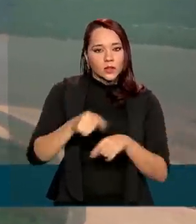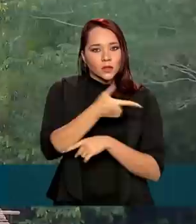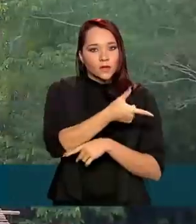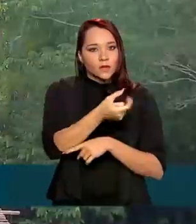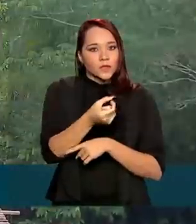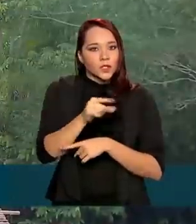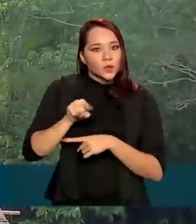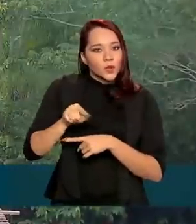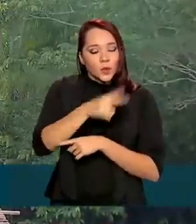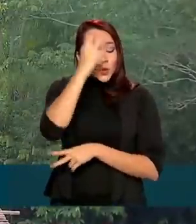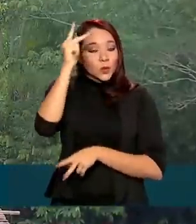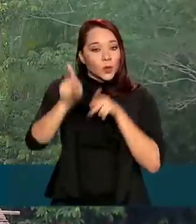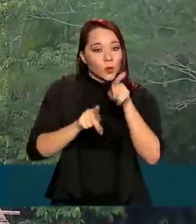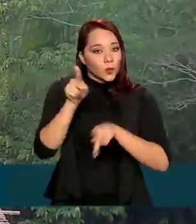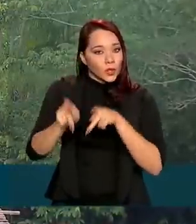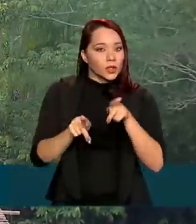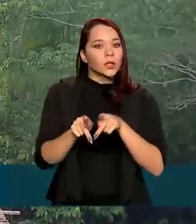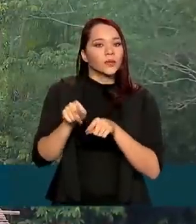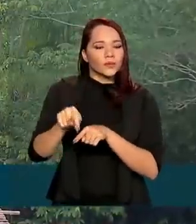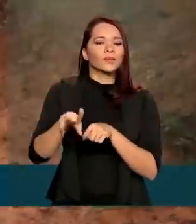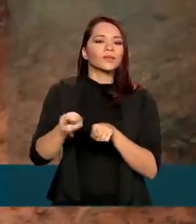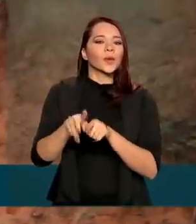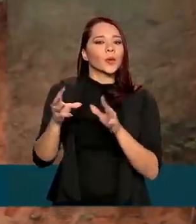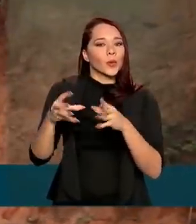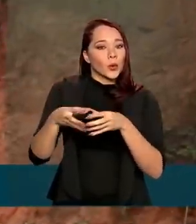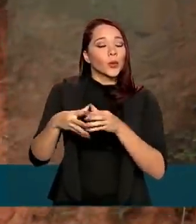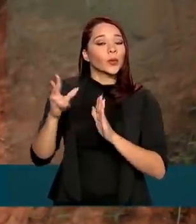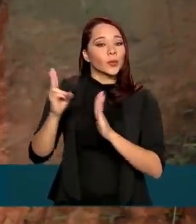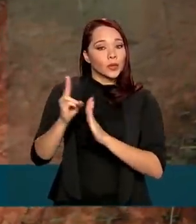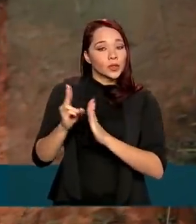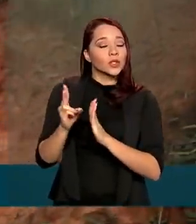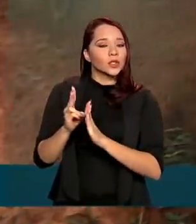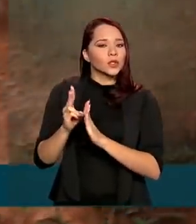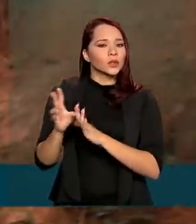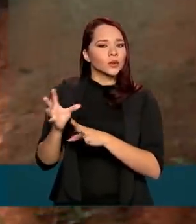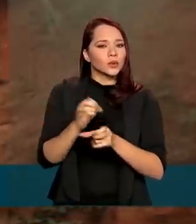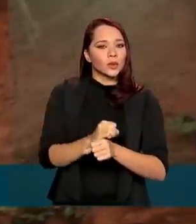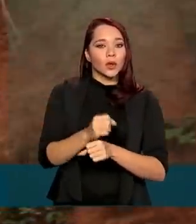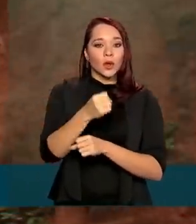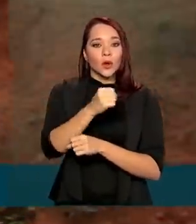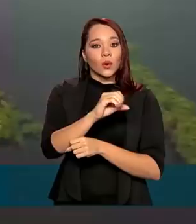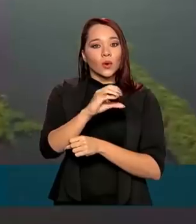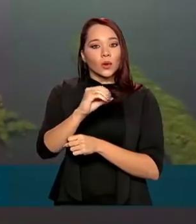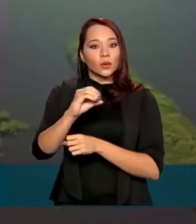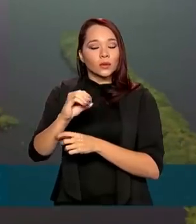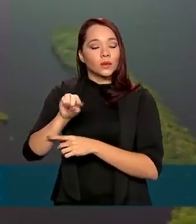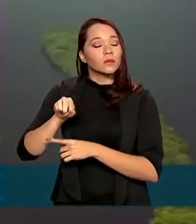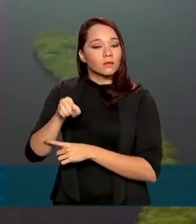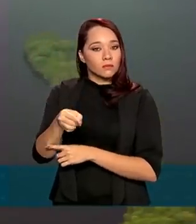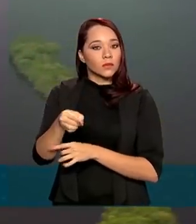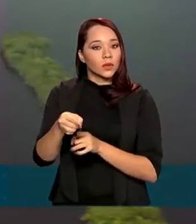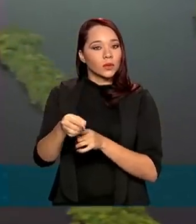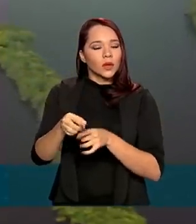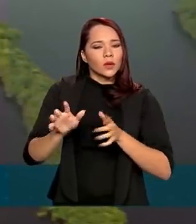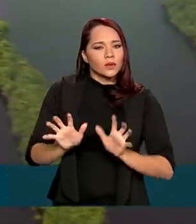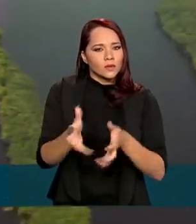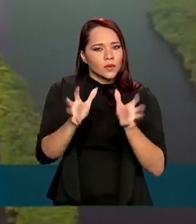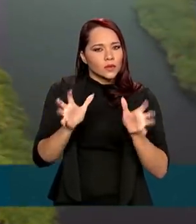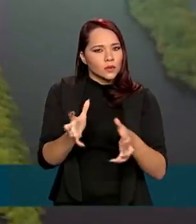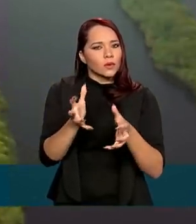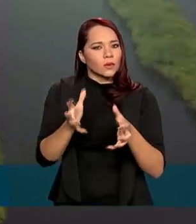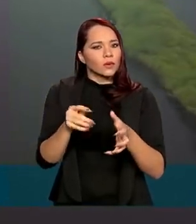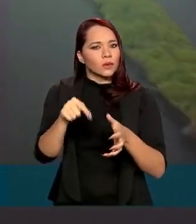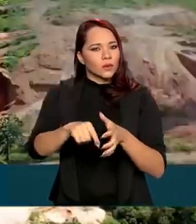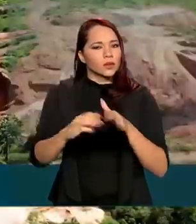habitantes. Entre eles, povos indígenas são pelo menos 800 mil. E os investidores demonstraram